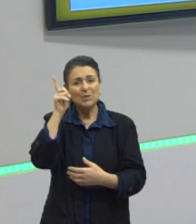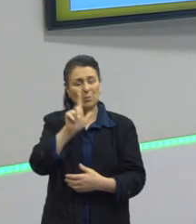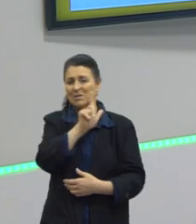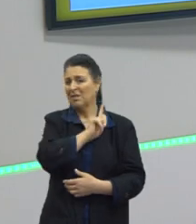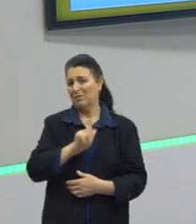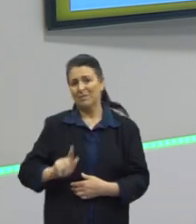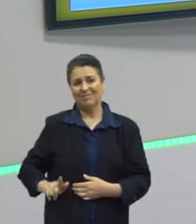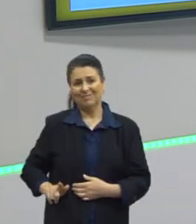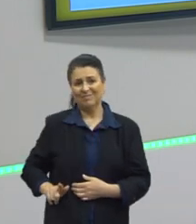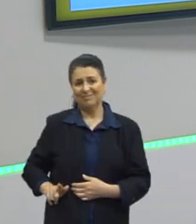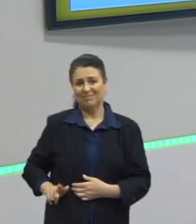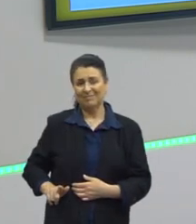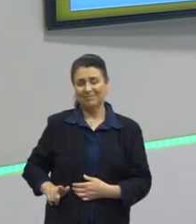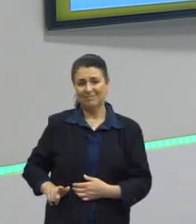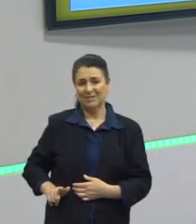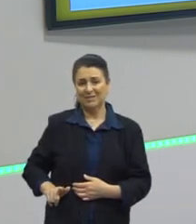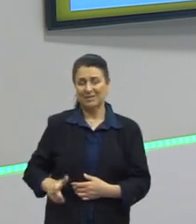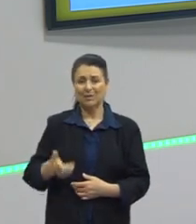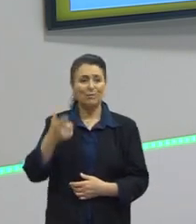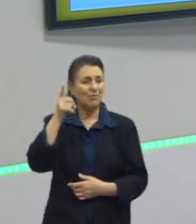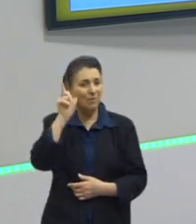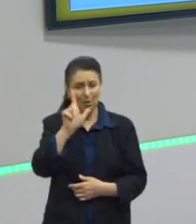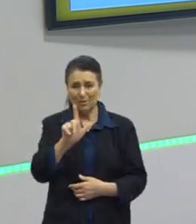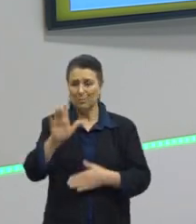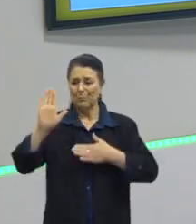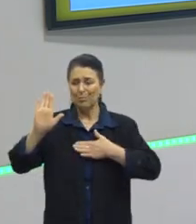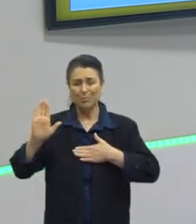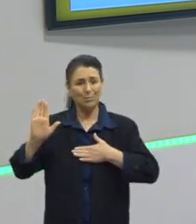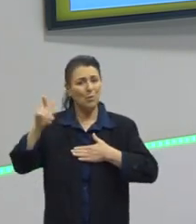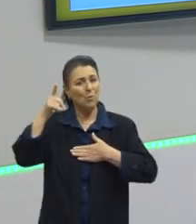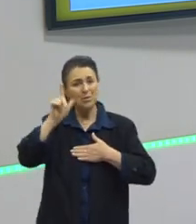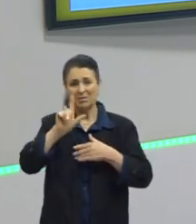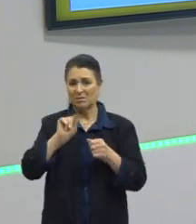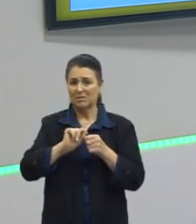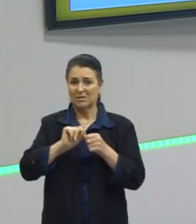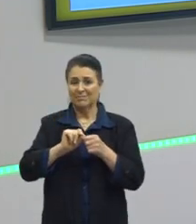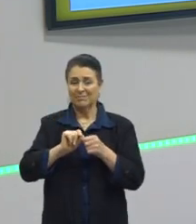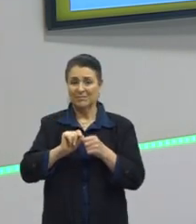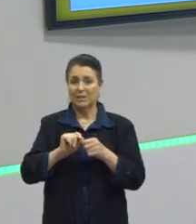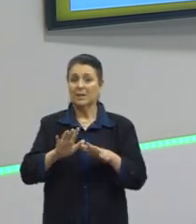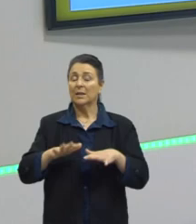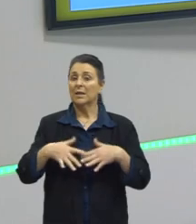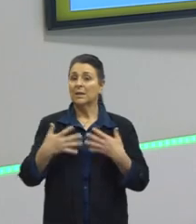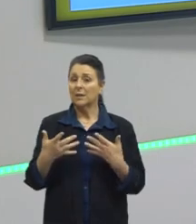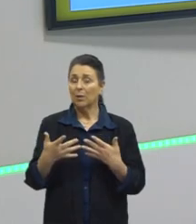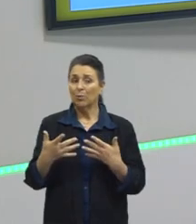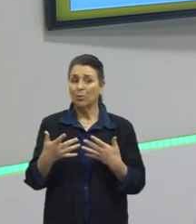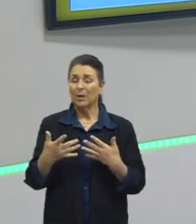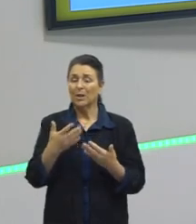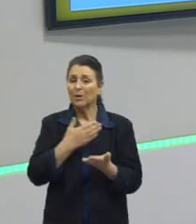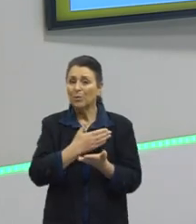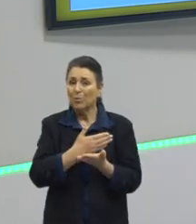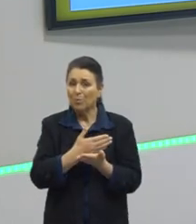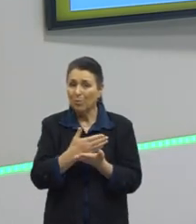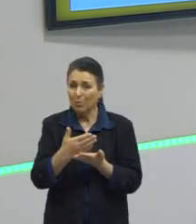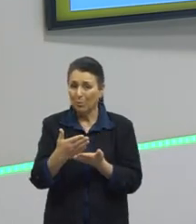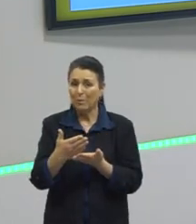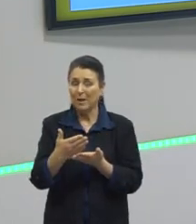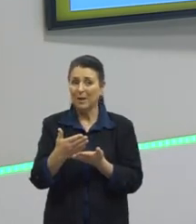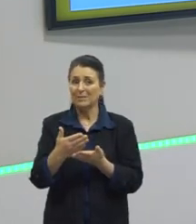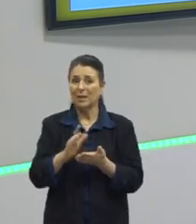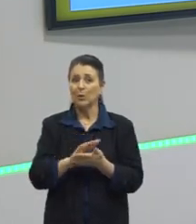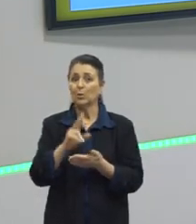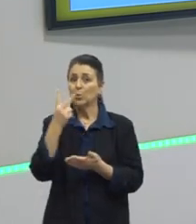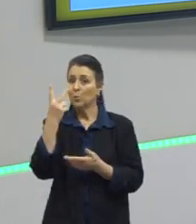governar como ele pretendia, tá? E aí, dentro dessa ótica, ele vai sofrer duas tentativas de